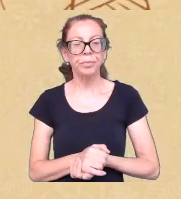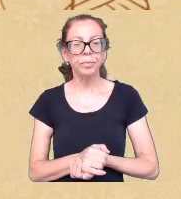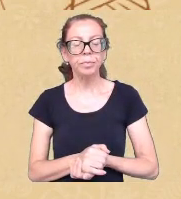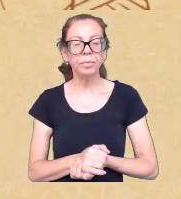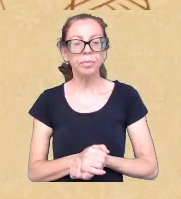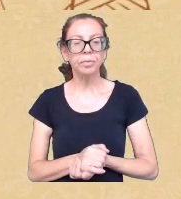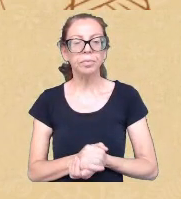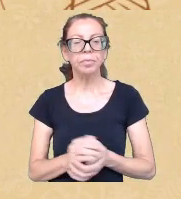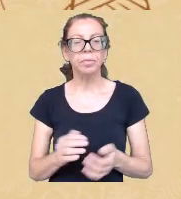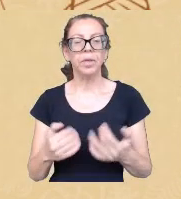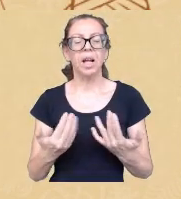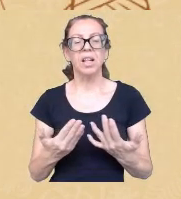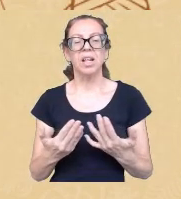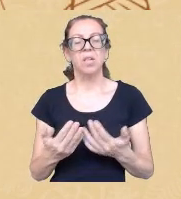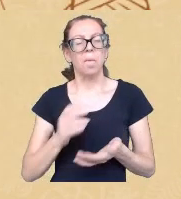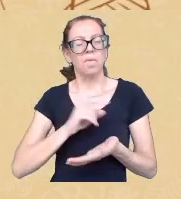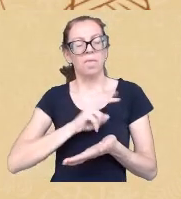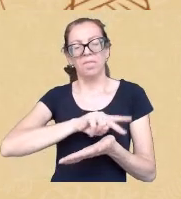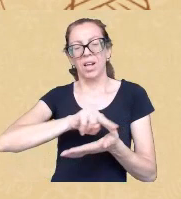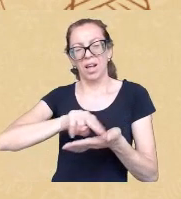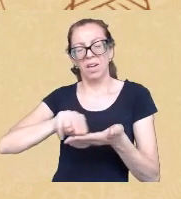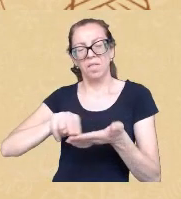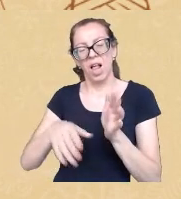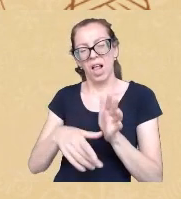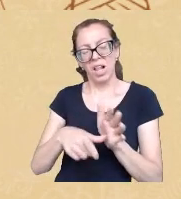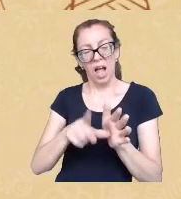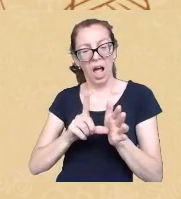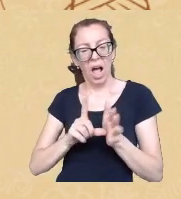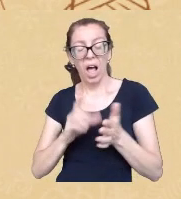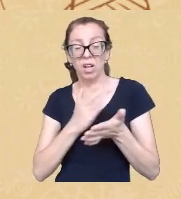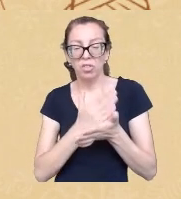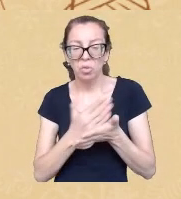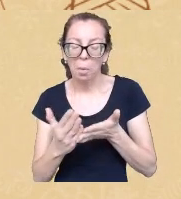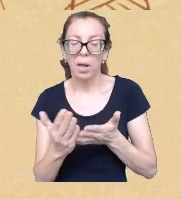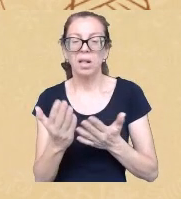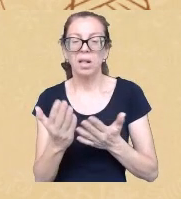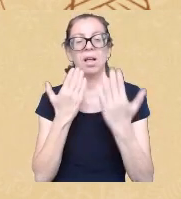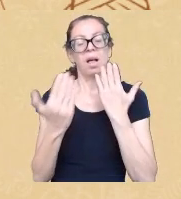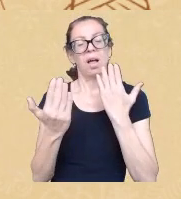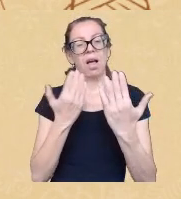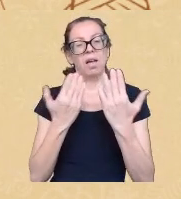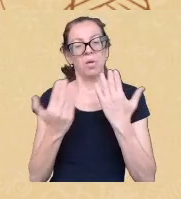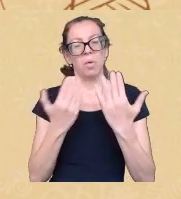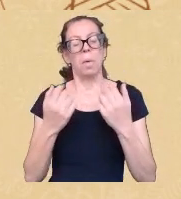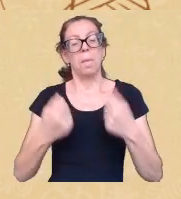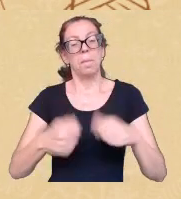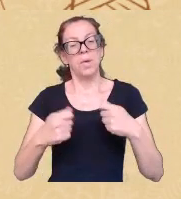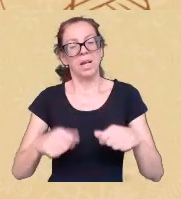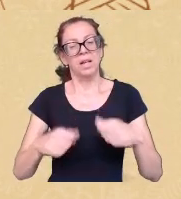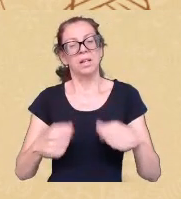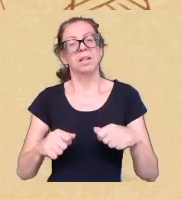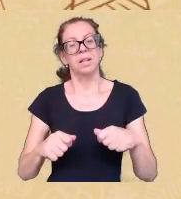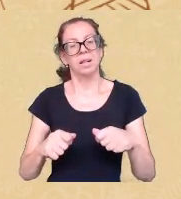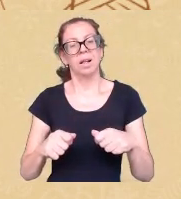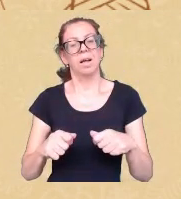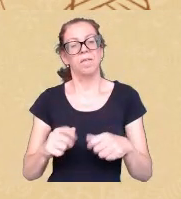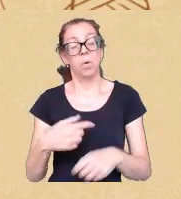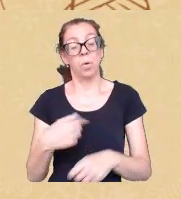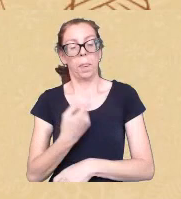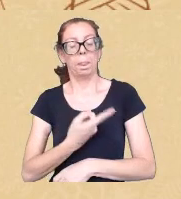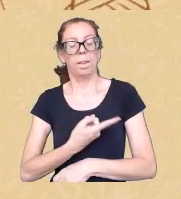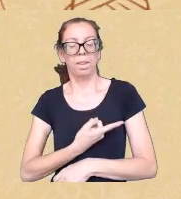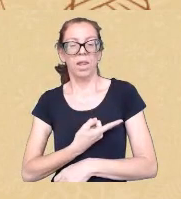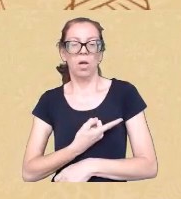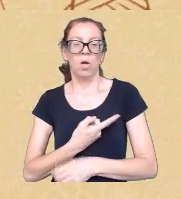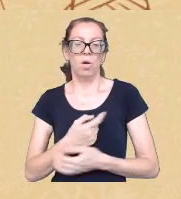muitas vezes antes de começar um processo terapêutico era necessário nós introduzimos essas